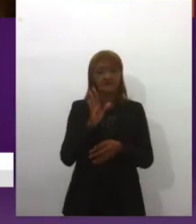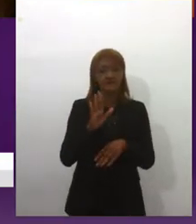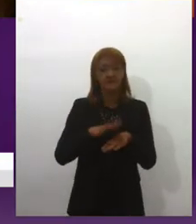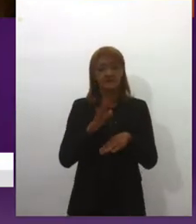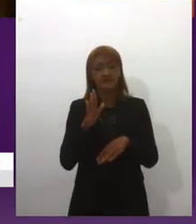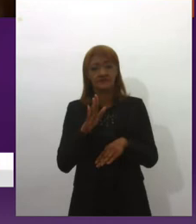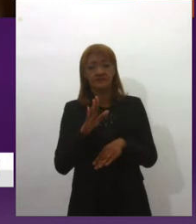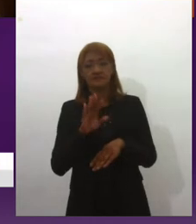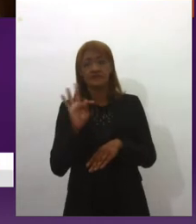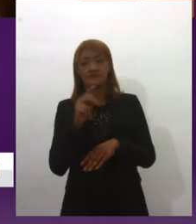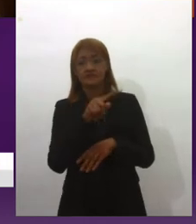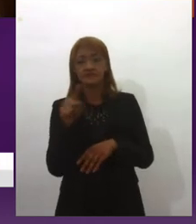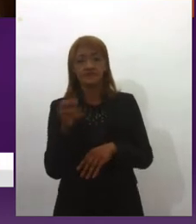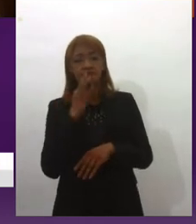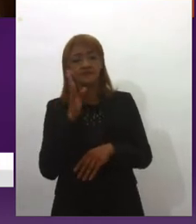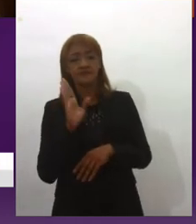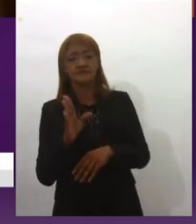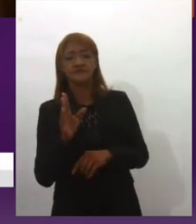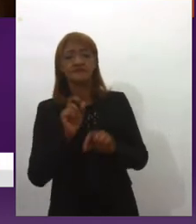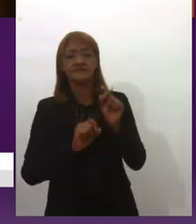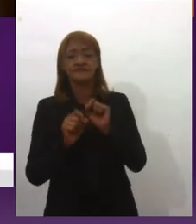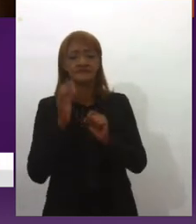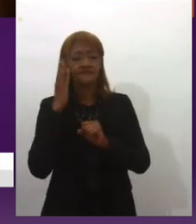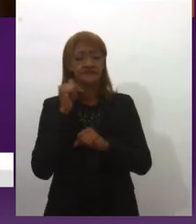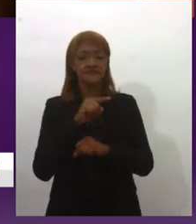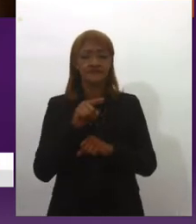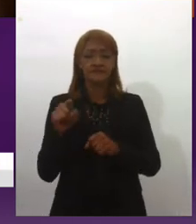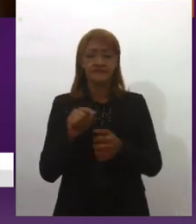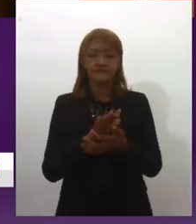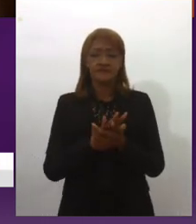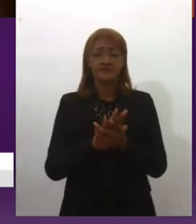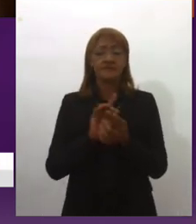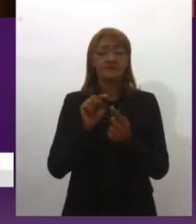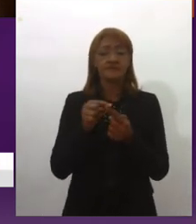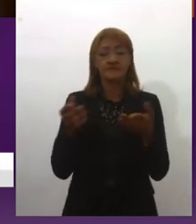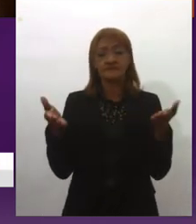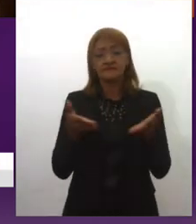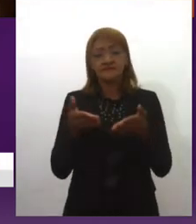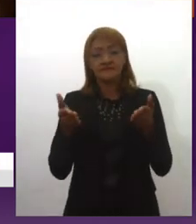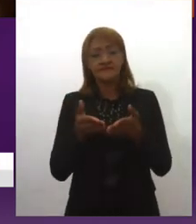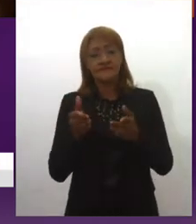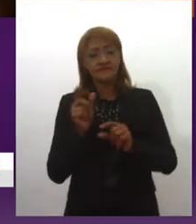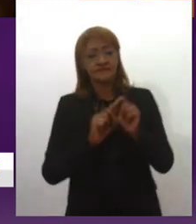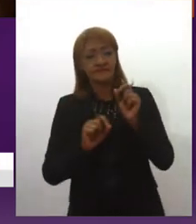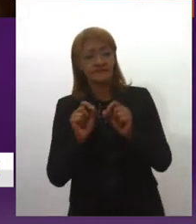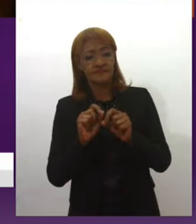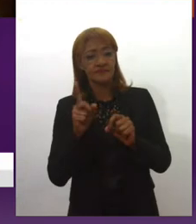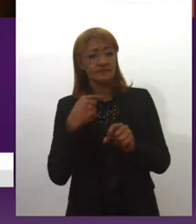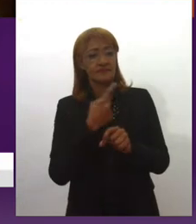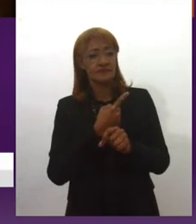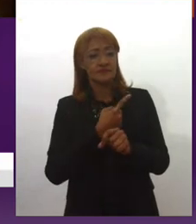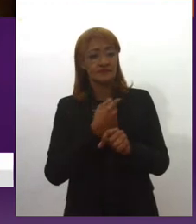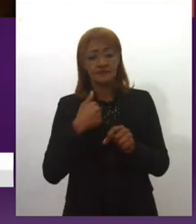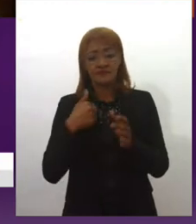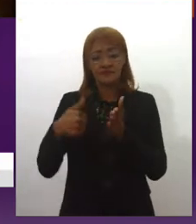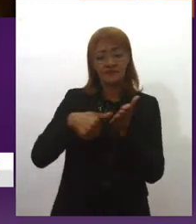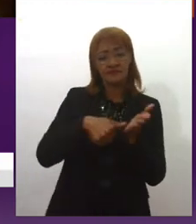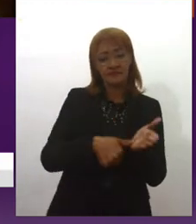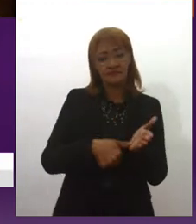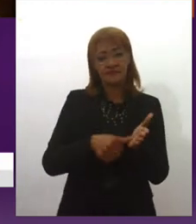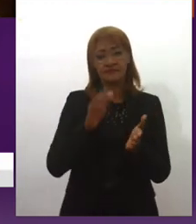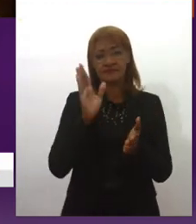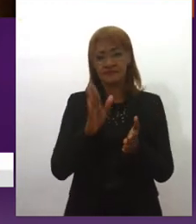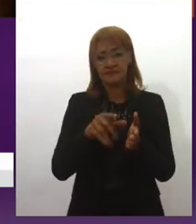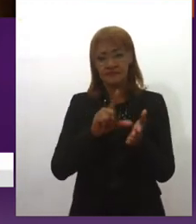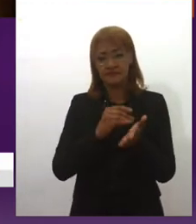no Instituto. Então, eles sabem disso e o propósito hoje, assim, a gente está buscando, como eu sou membro da UIN, que eu falei logo no começo, da